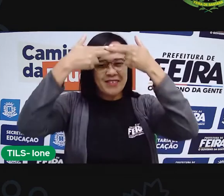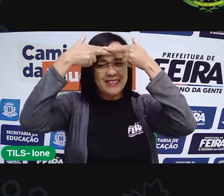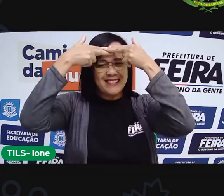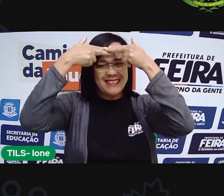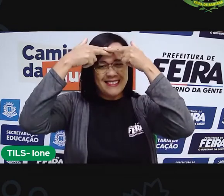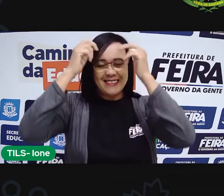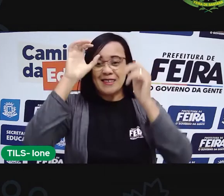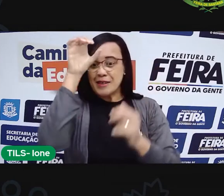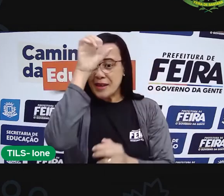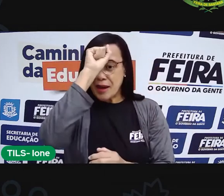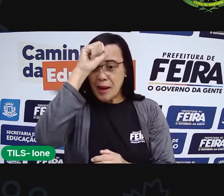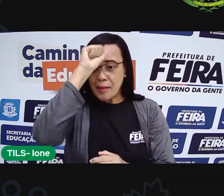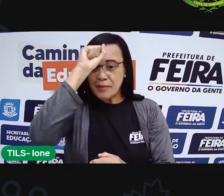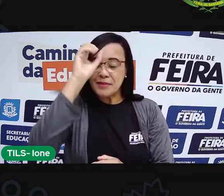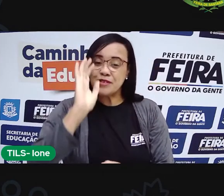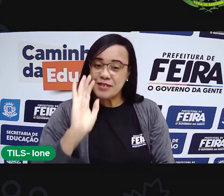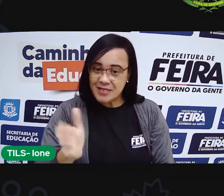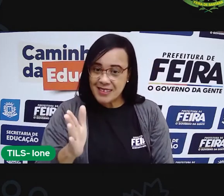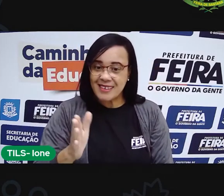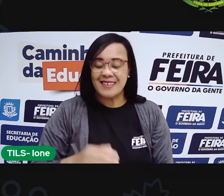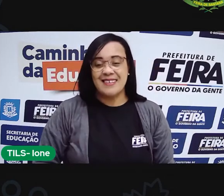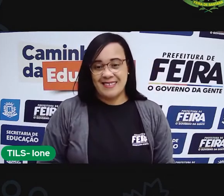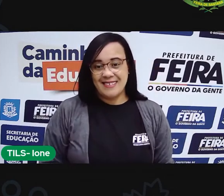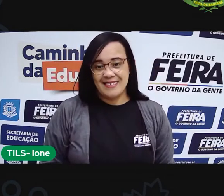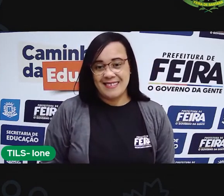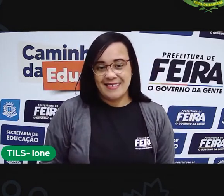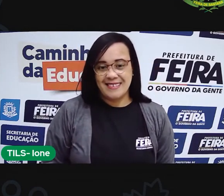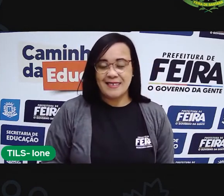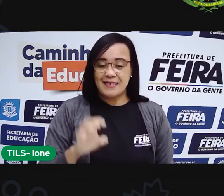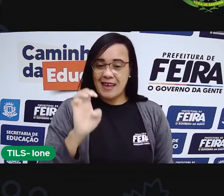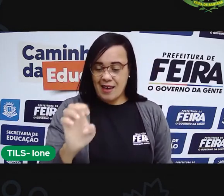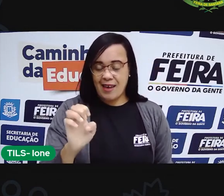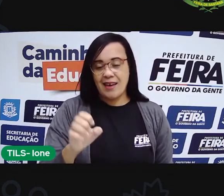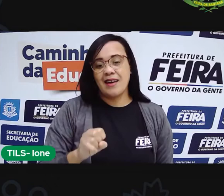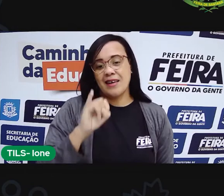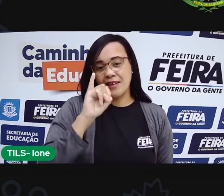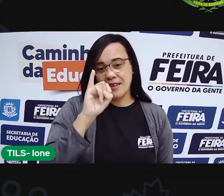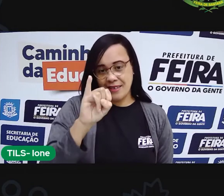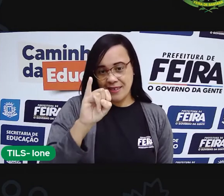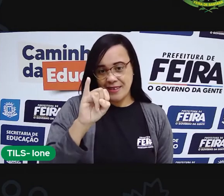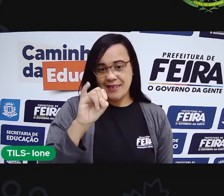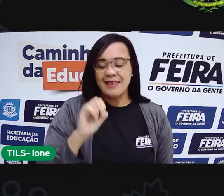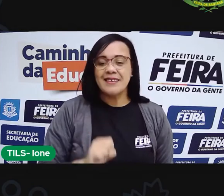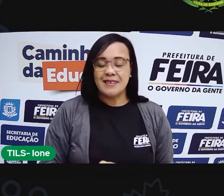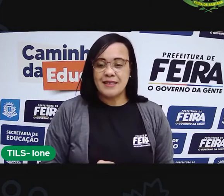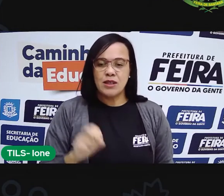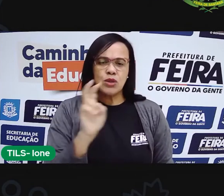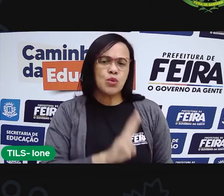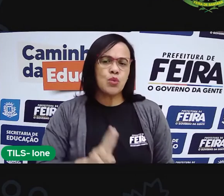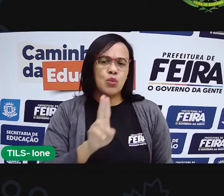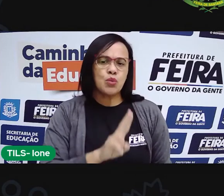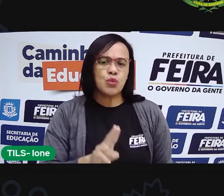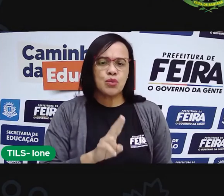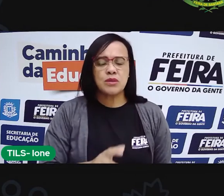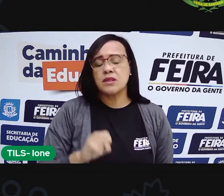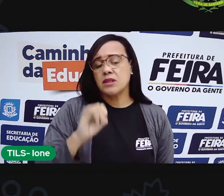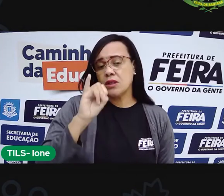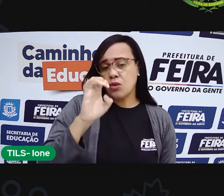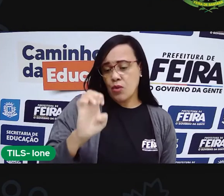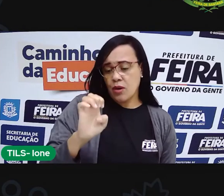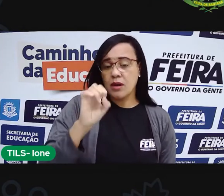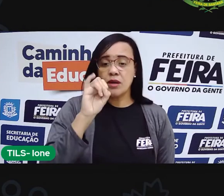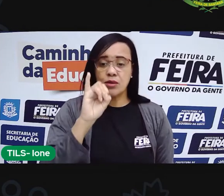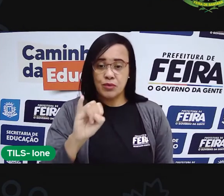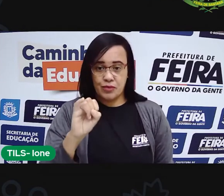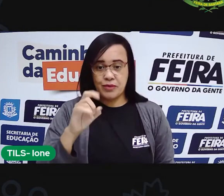que nós aprendemos. O som da letra S e da letra I, quando utilizar o E ou o I no final da